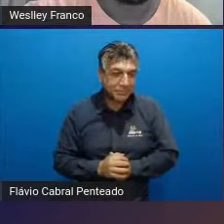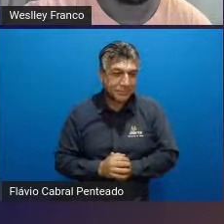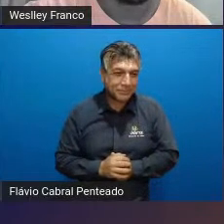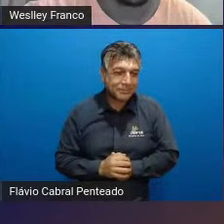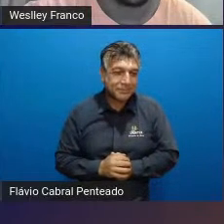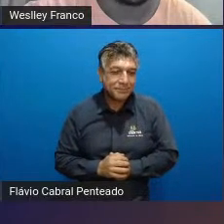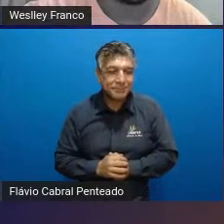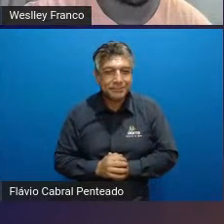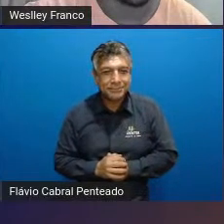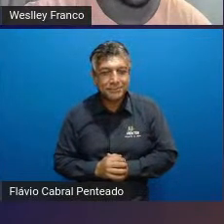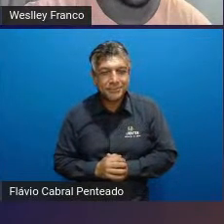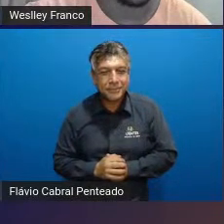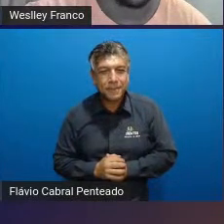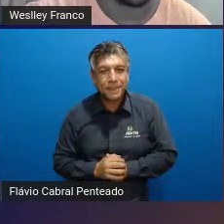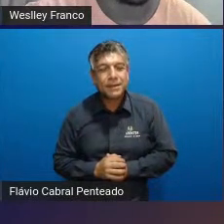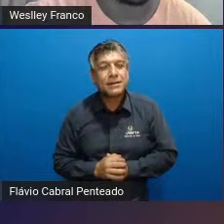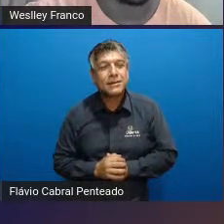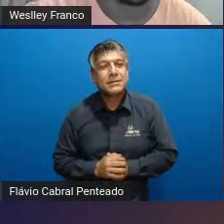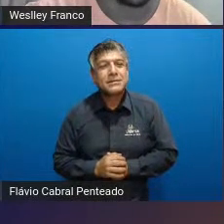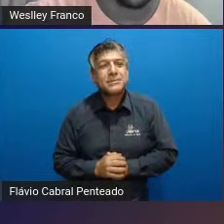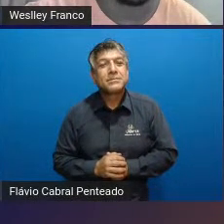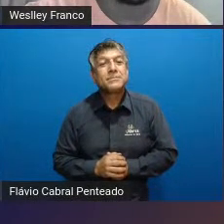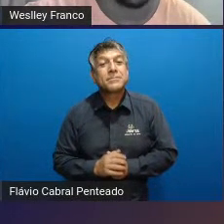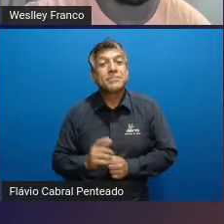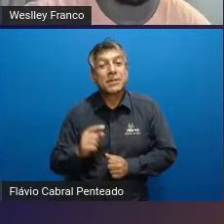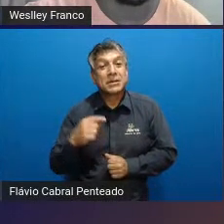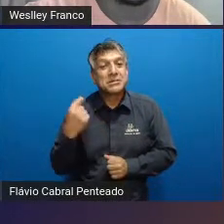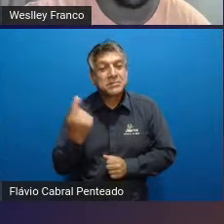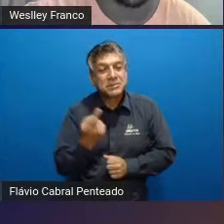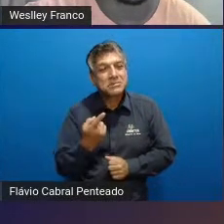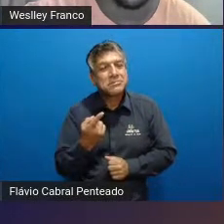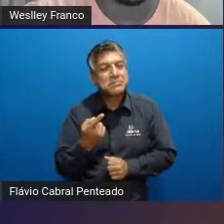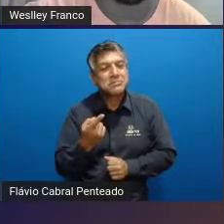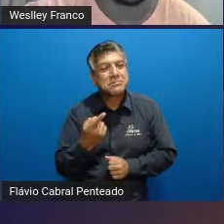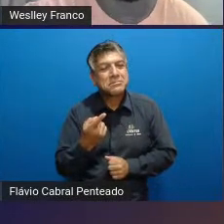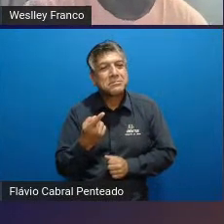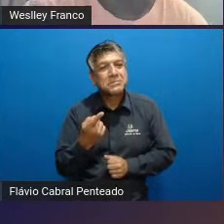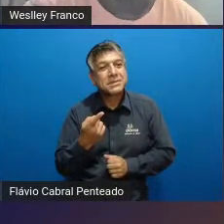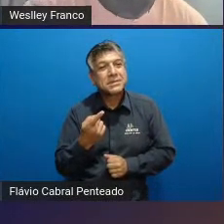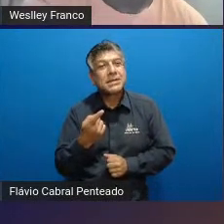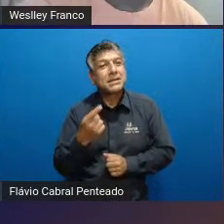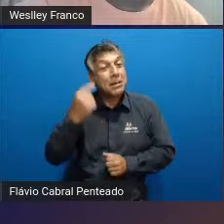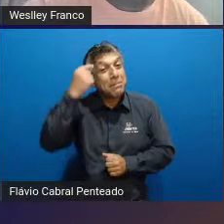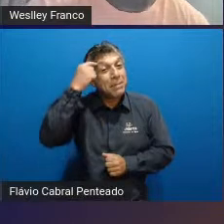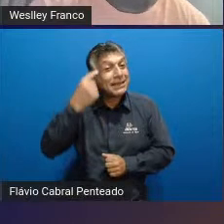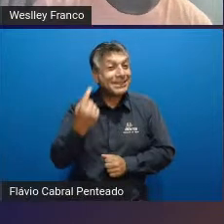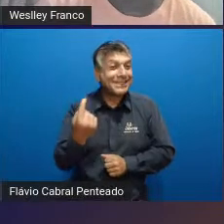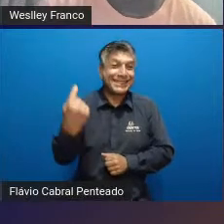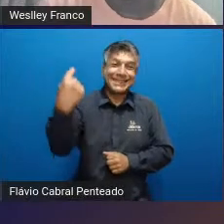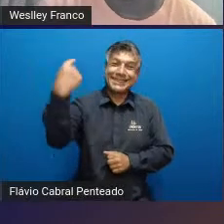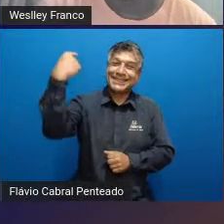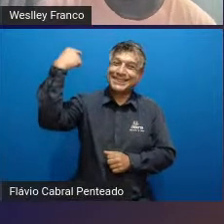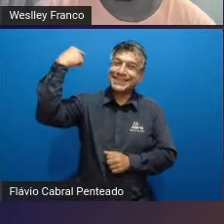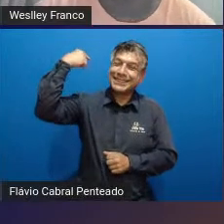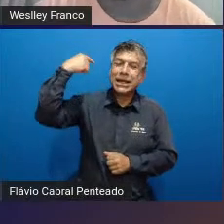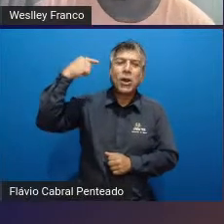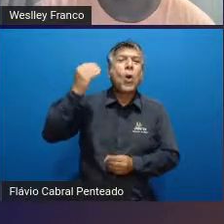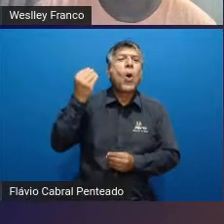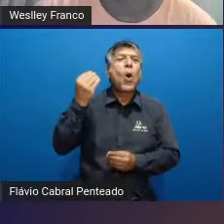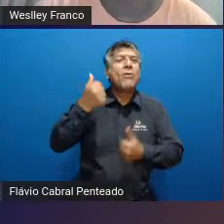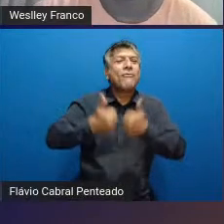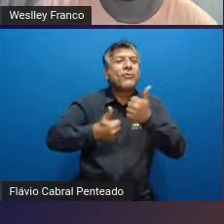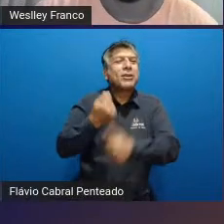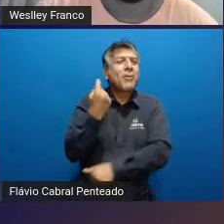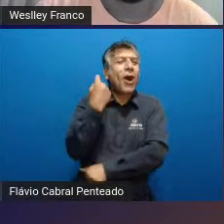Onde ali nós fizemos uma volta ao passado para falar sobre o futebol